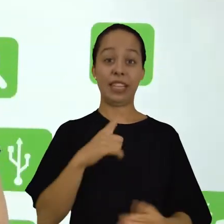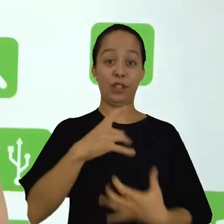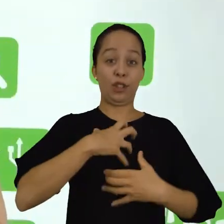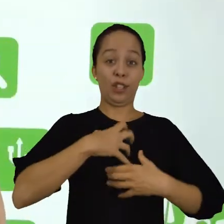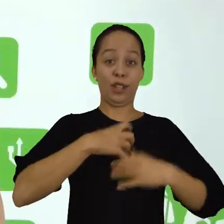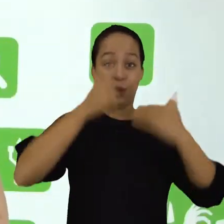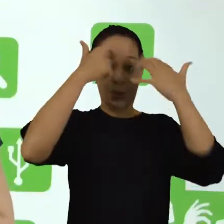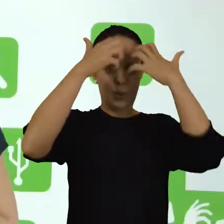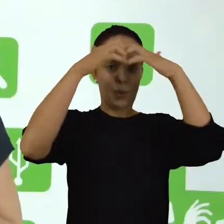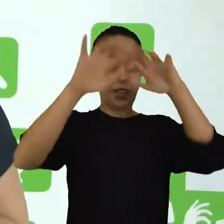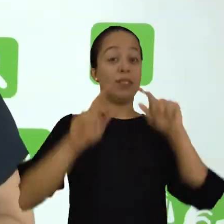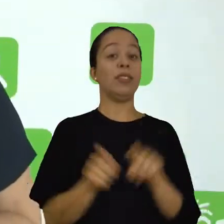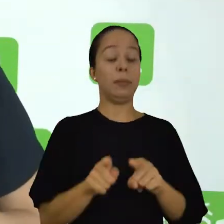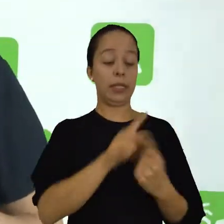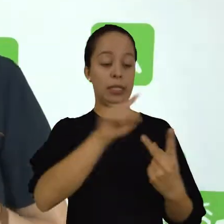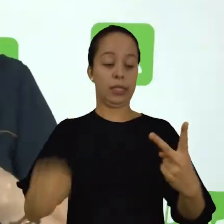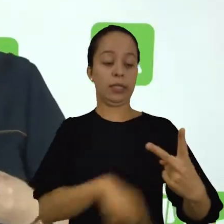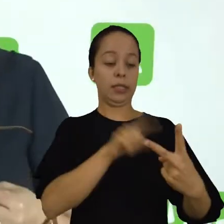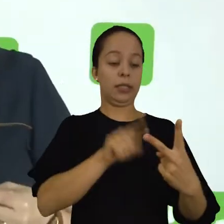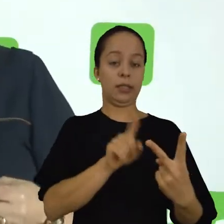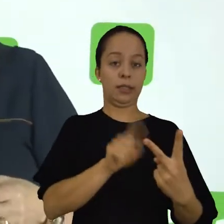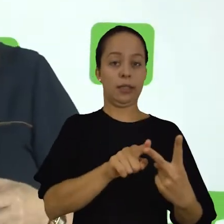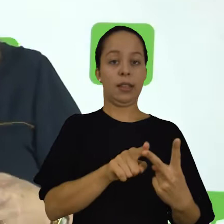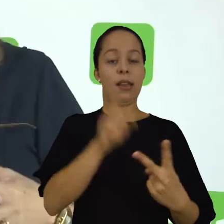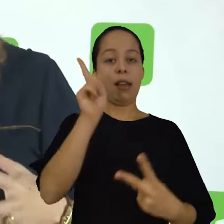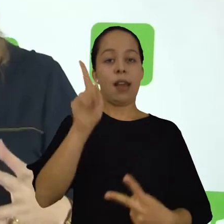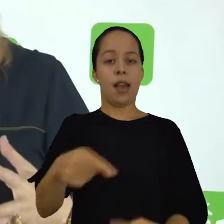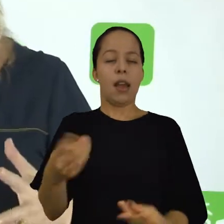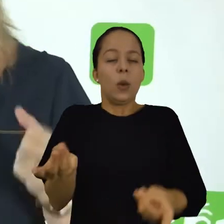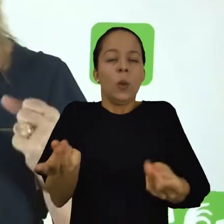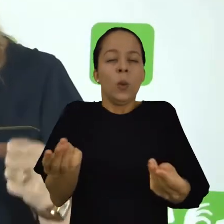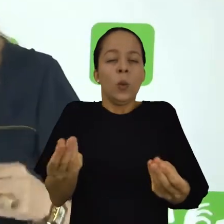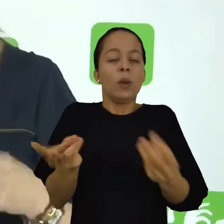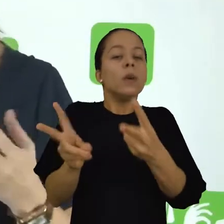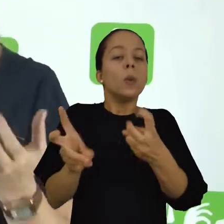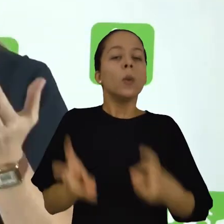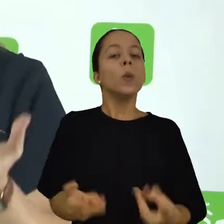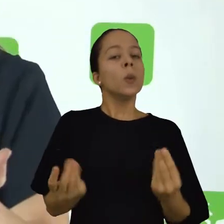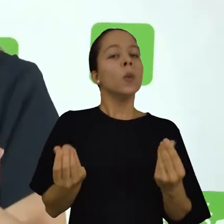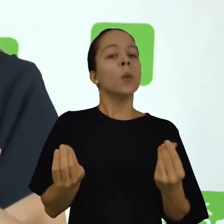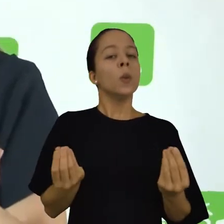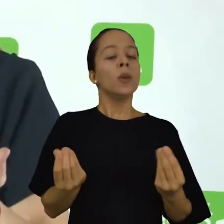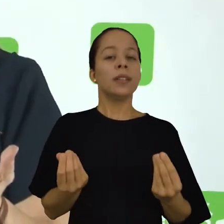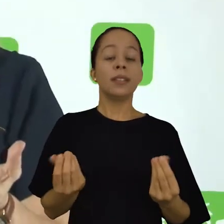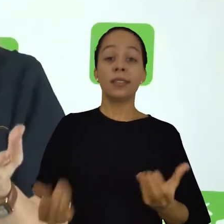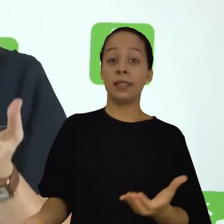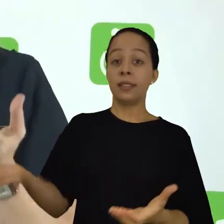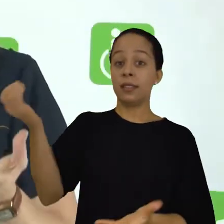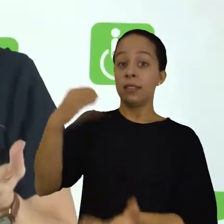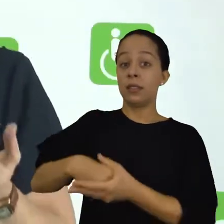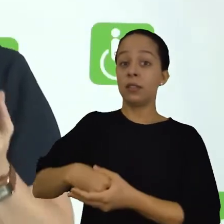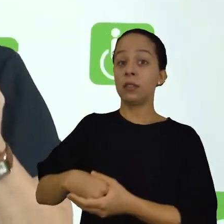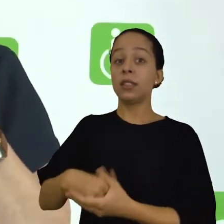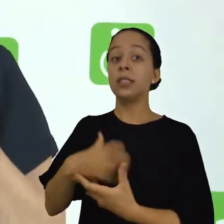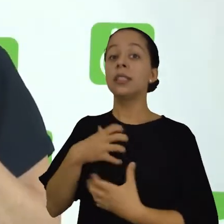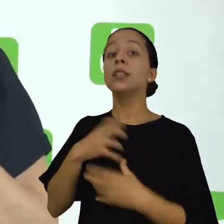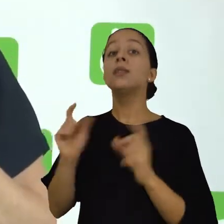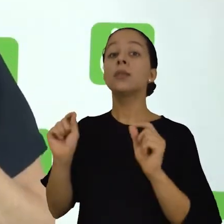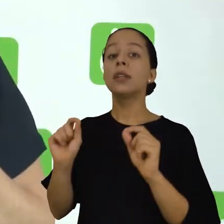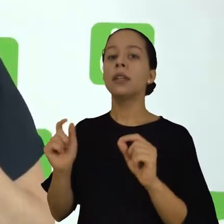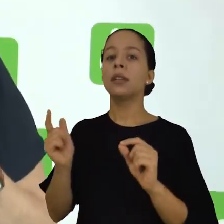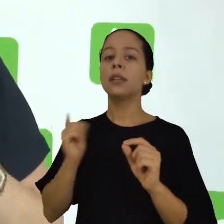estilo cognitivo que os psicólogos denominaram de aguçadores. Eles têm mais